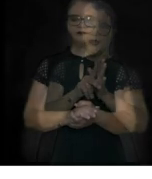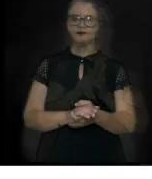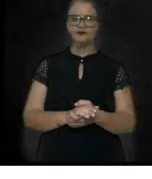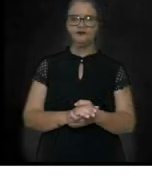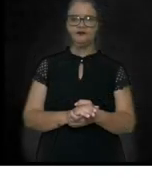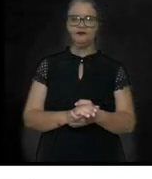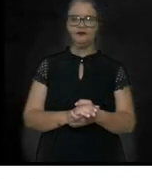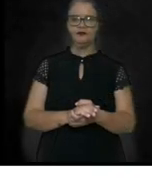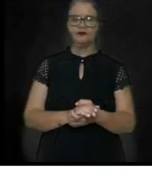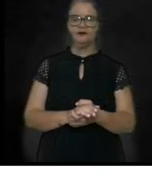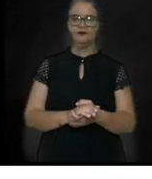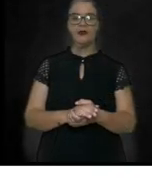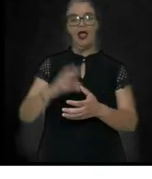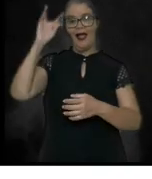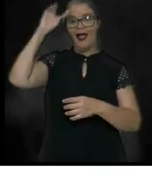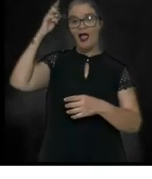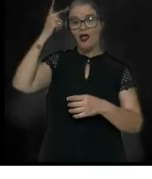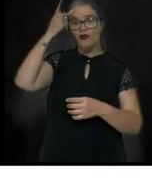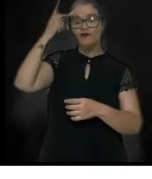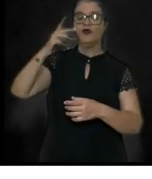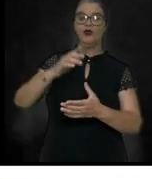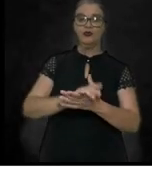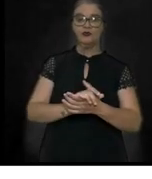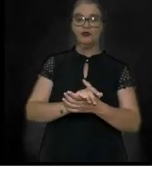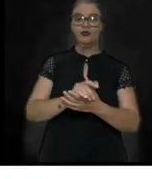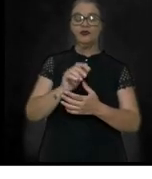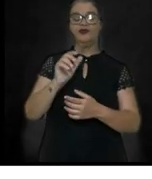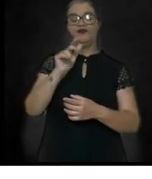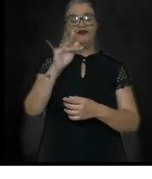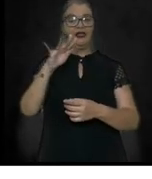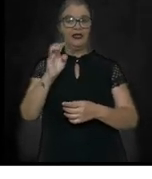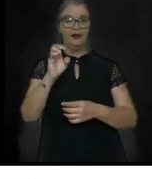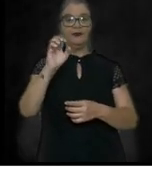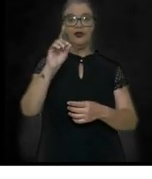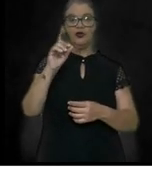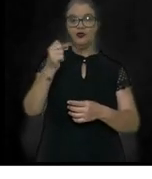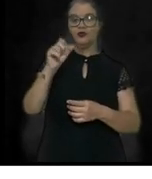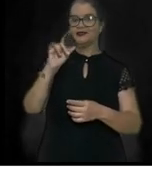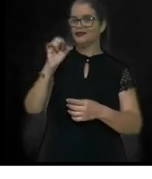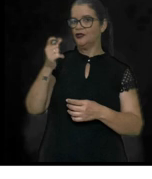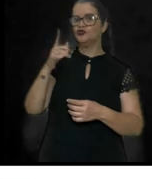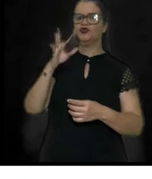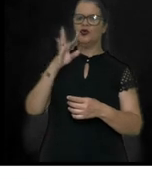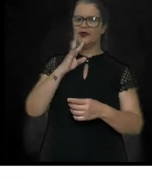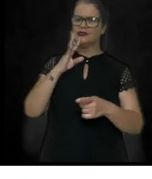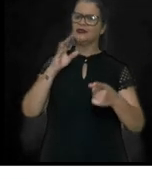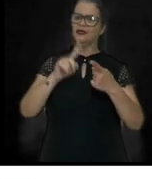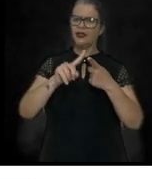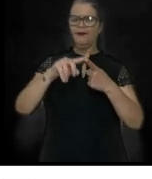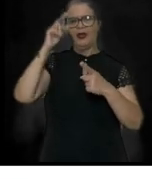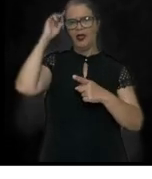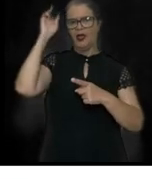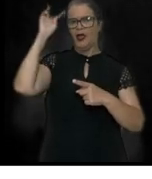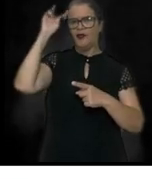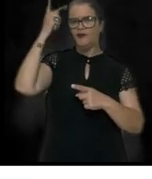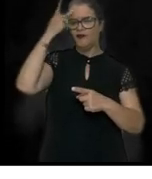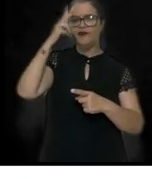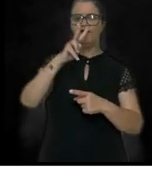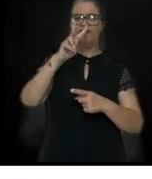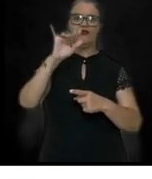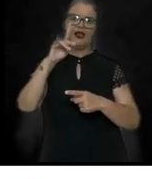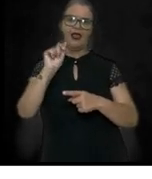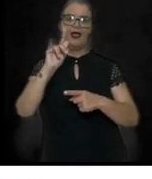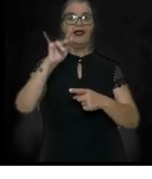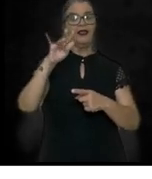A Revolta de Felipe dos Santos. Bem, também conhecida como Revolta de Vila Rica, ocorreu em Vila